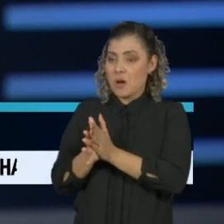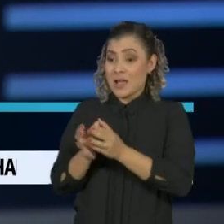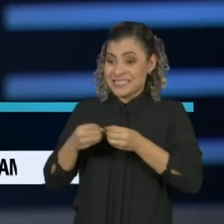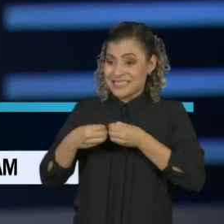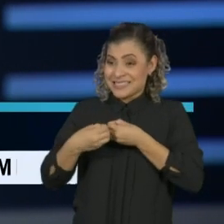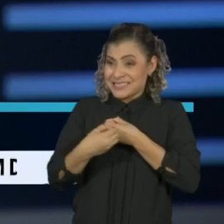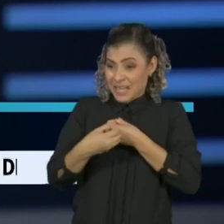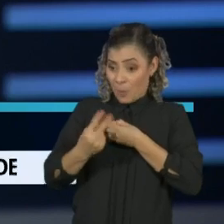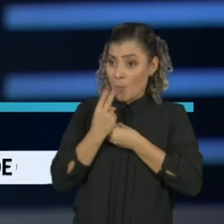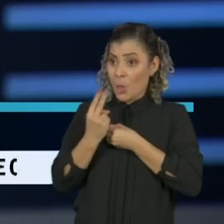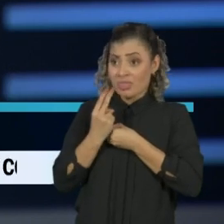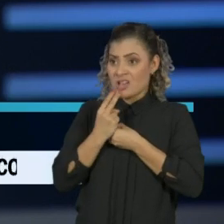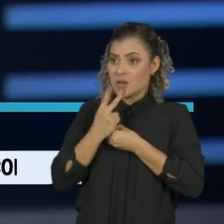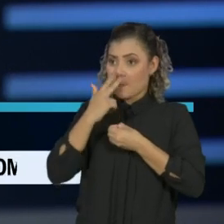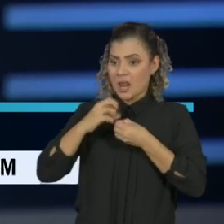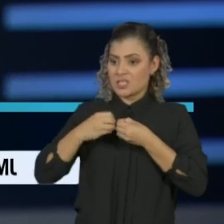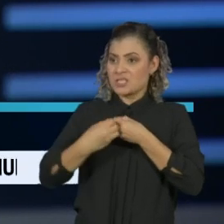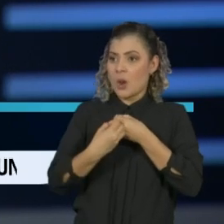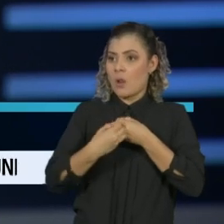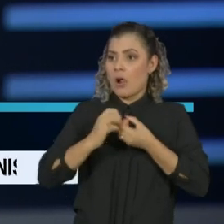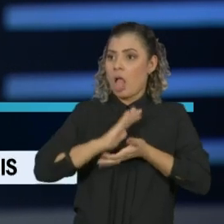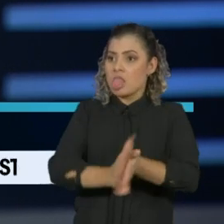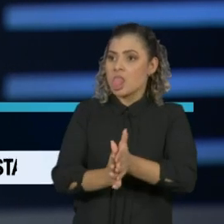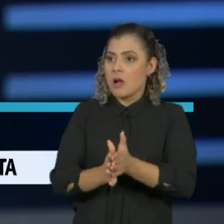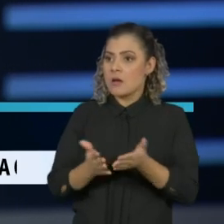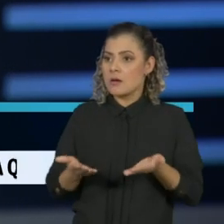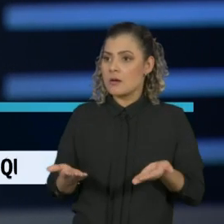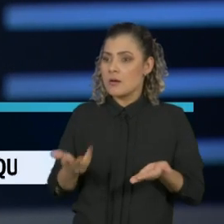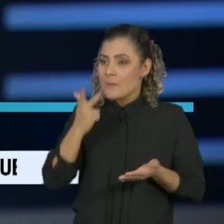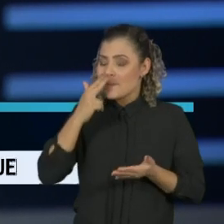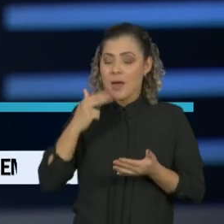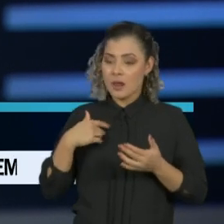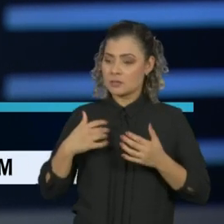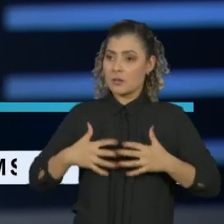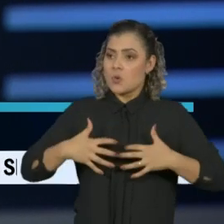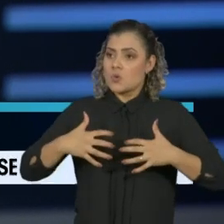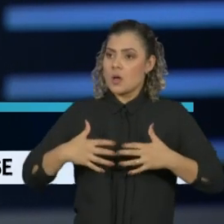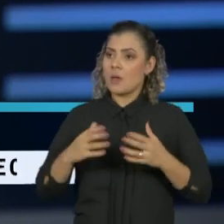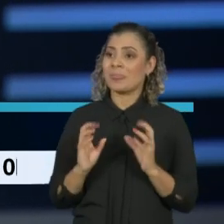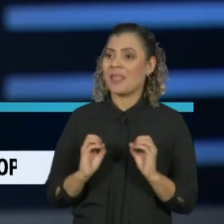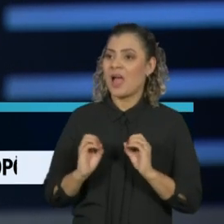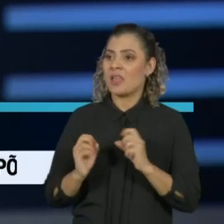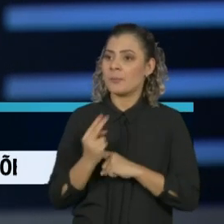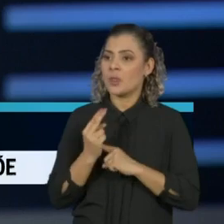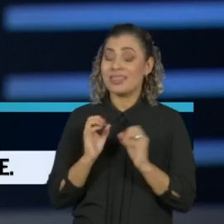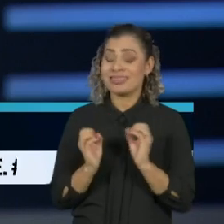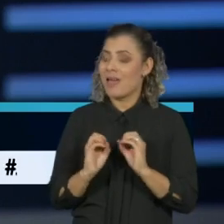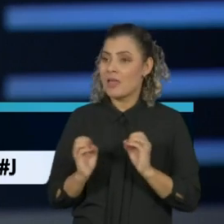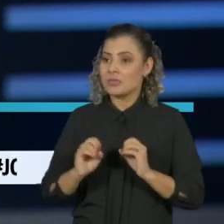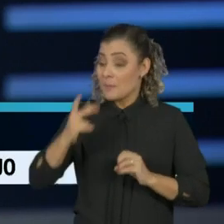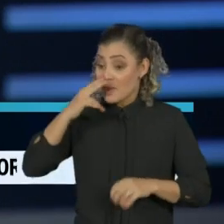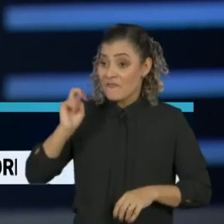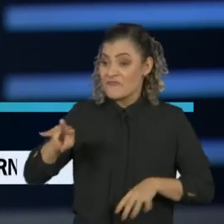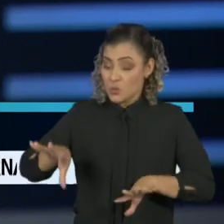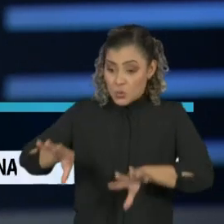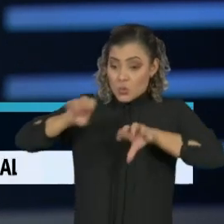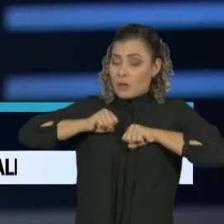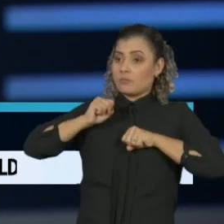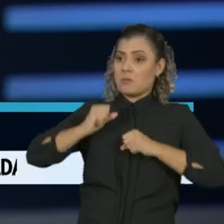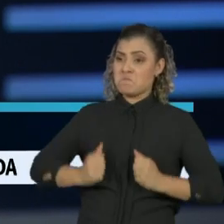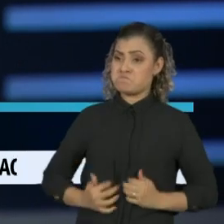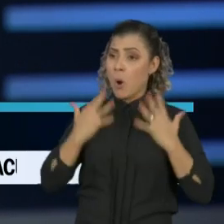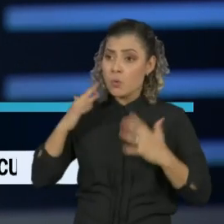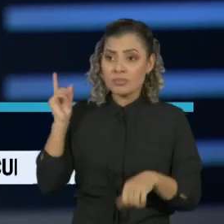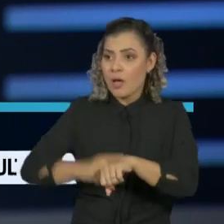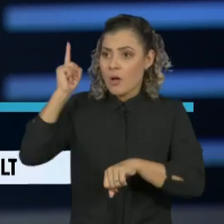defender não sejam ativadas. É como se o pulmão tivesse sido abandonado à sua própria sorte. Então, como você não consegue produzir